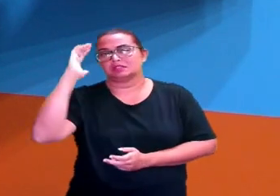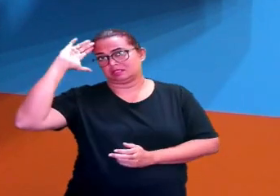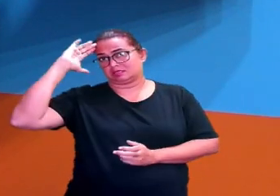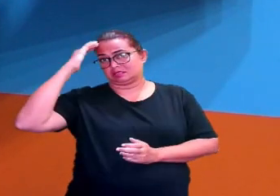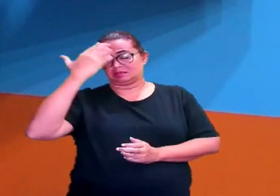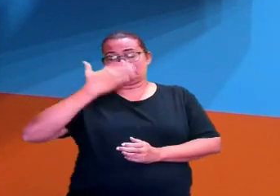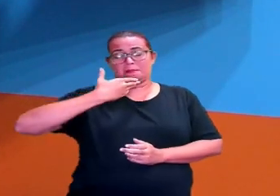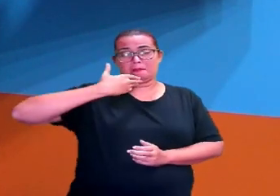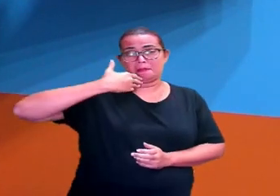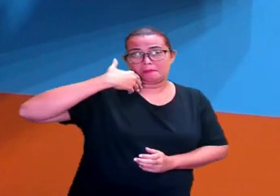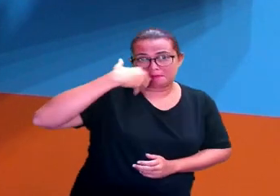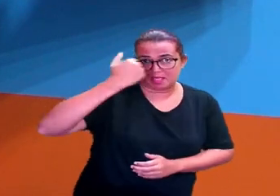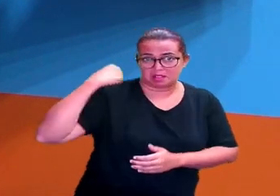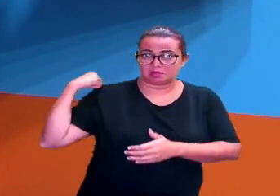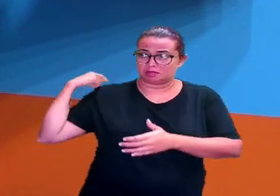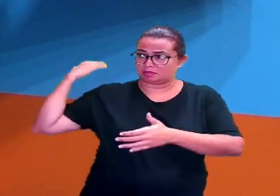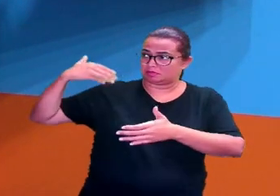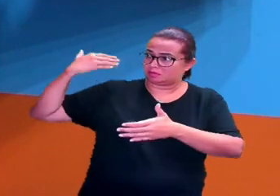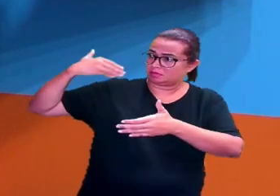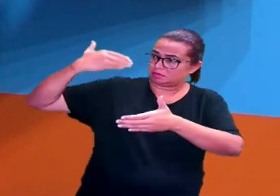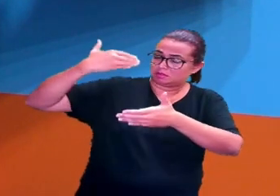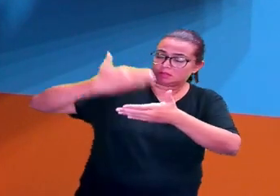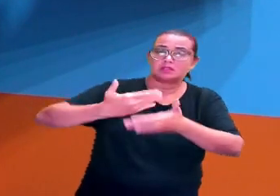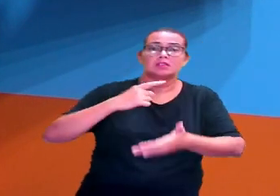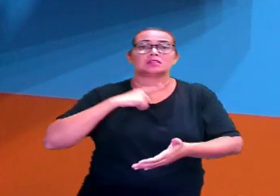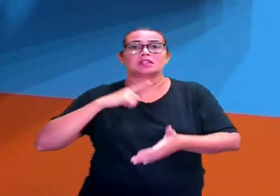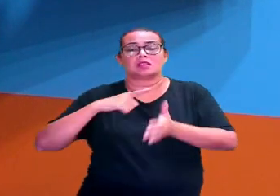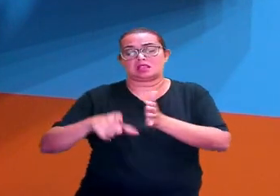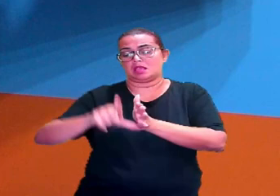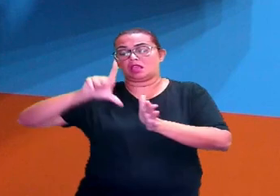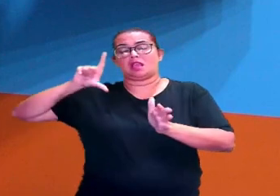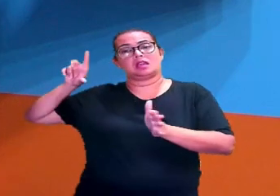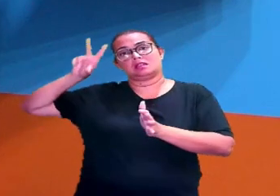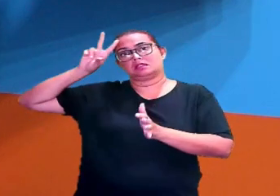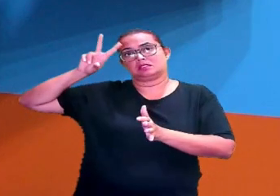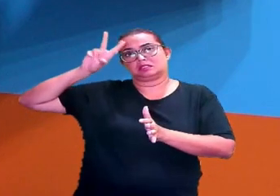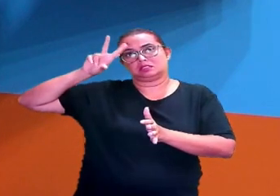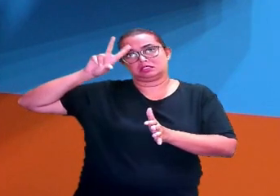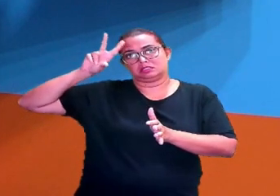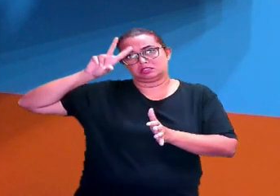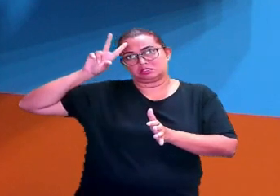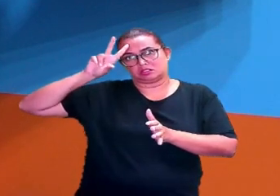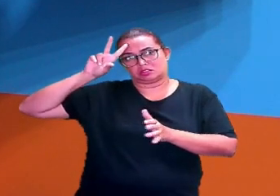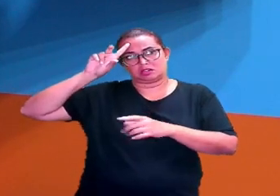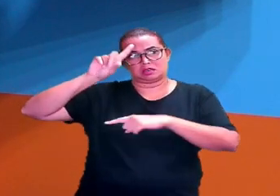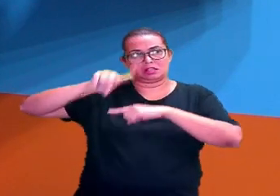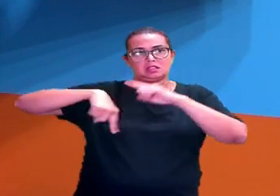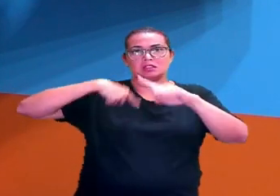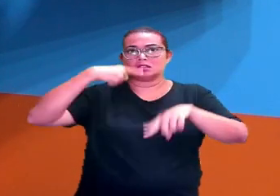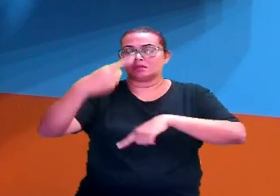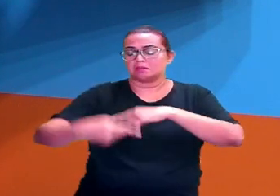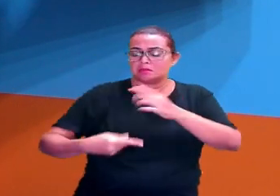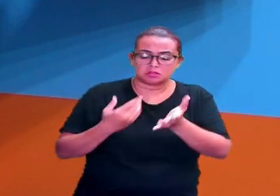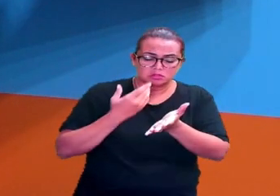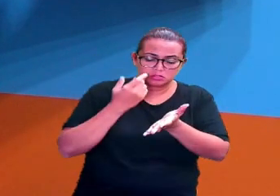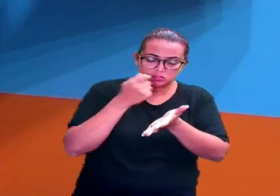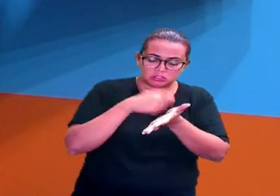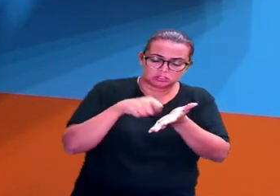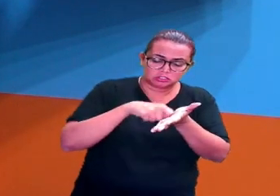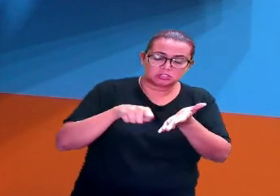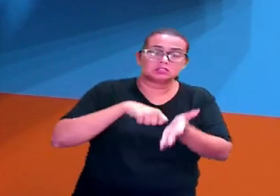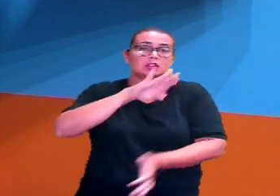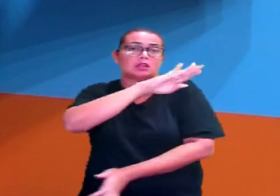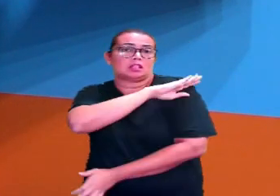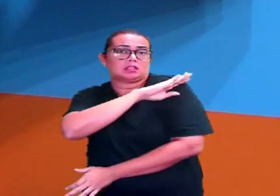Então, a gente viu aí a pré-história, a gente viu o tempo, história que começa com a invenção da escrita, a idade